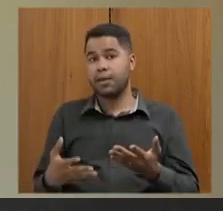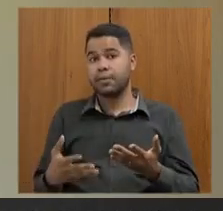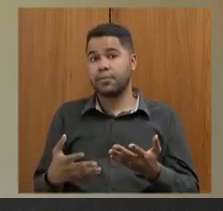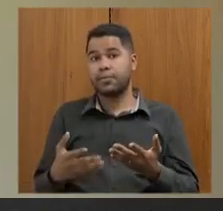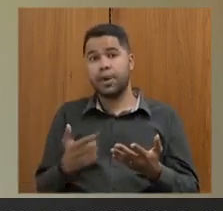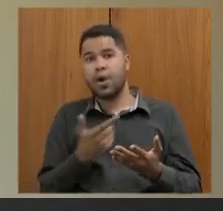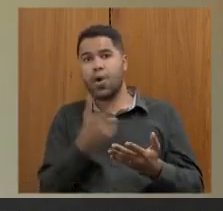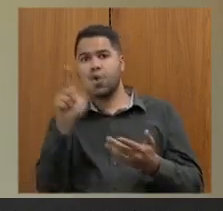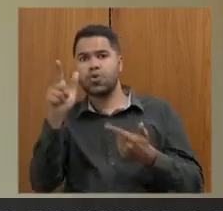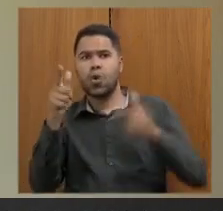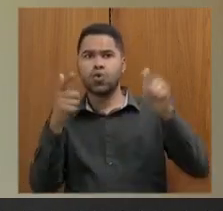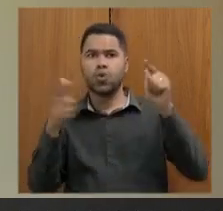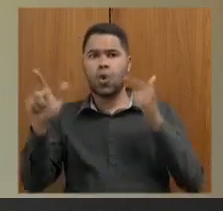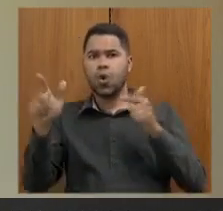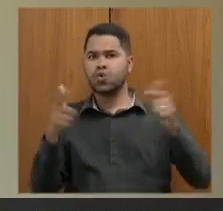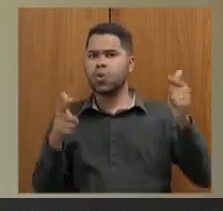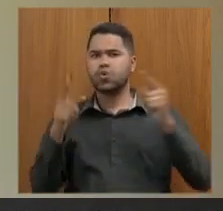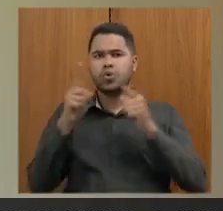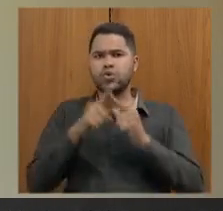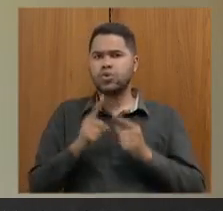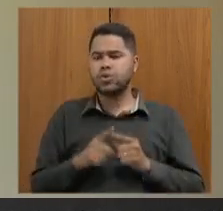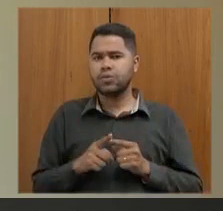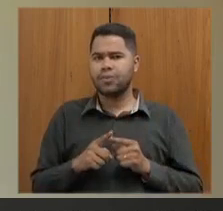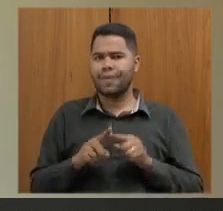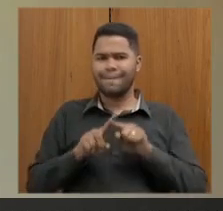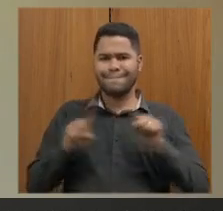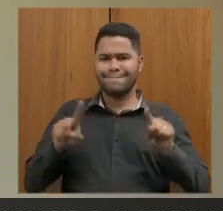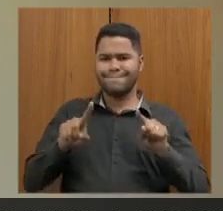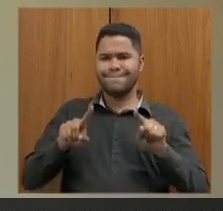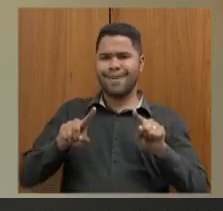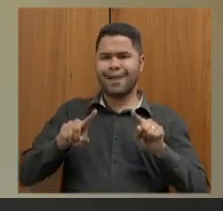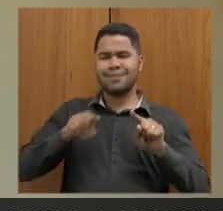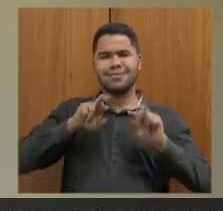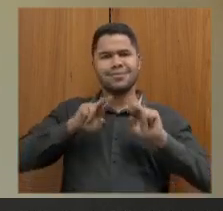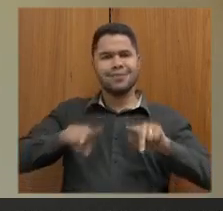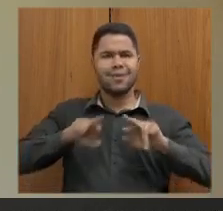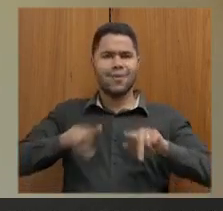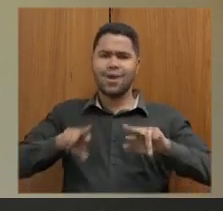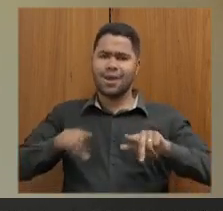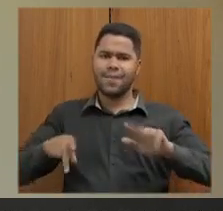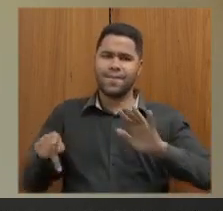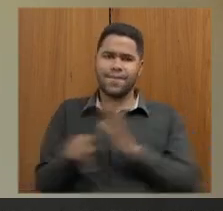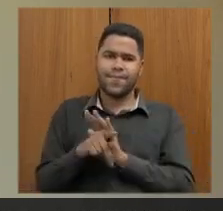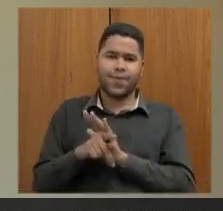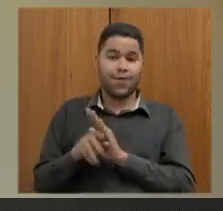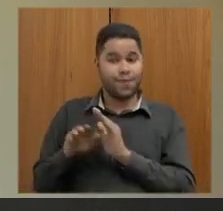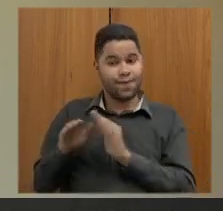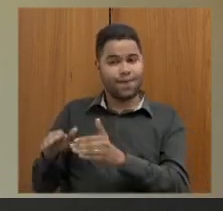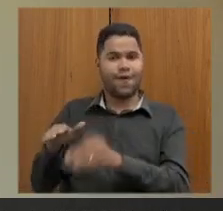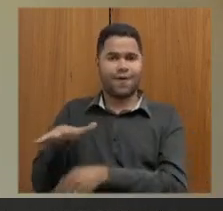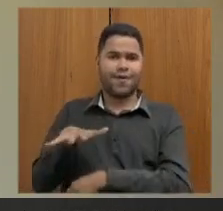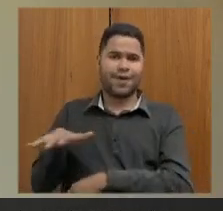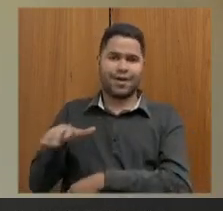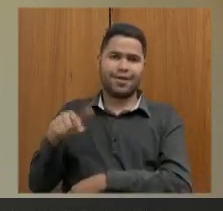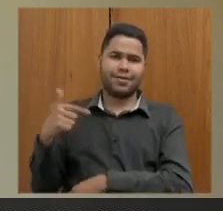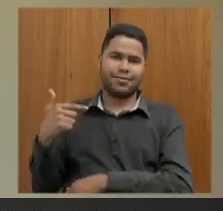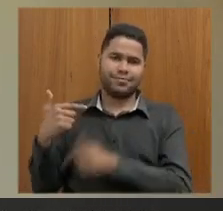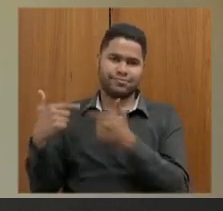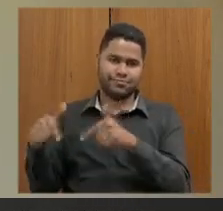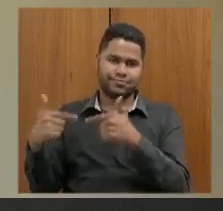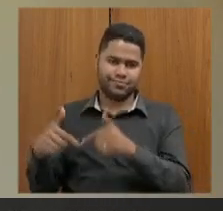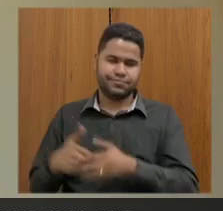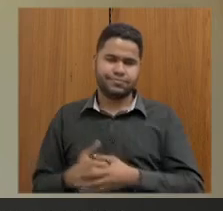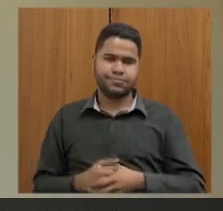outras atribuições genéricas que não são as atividades específicas das